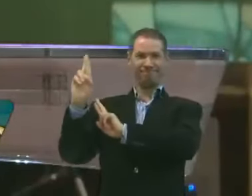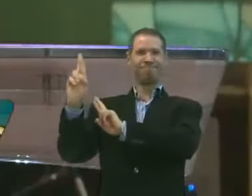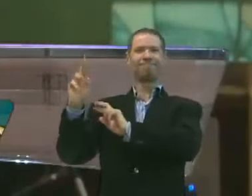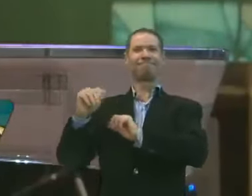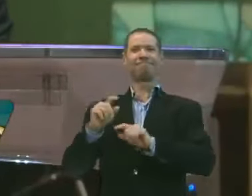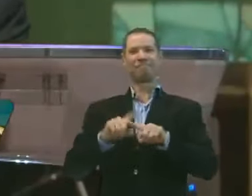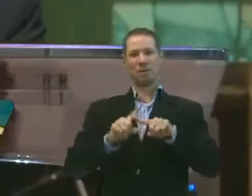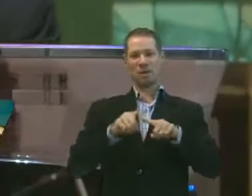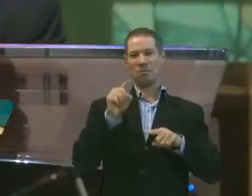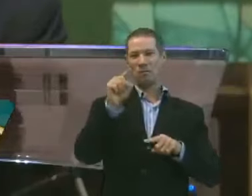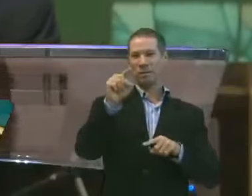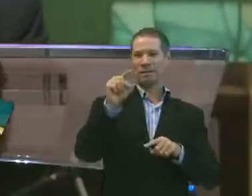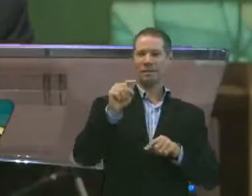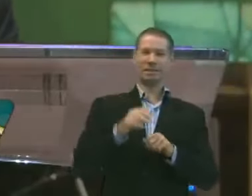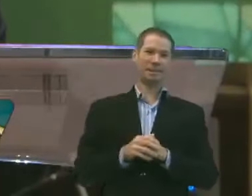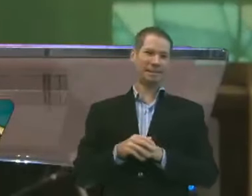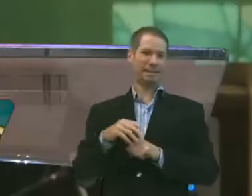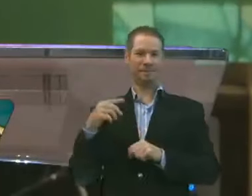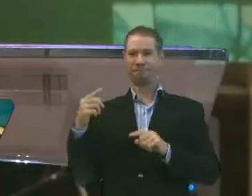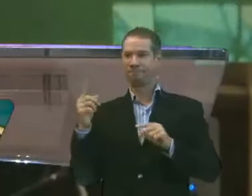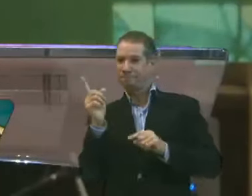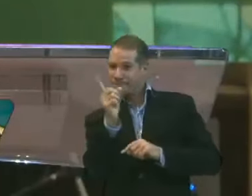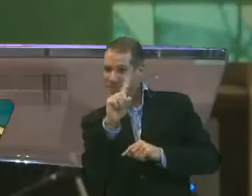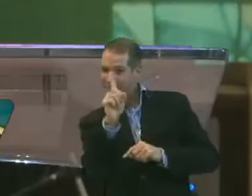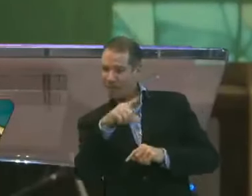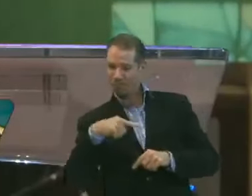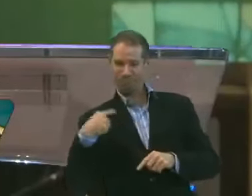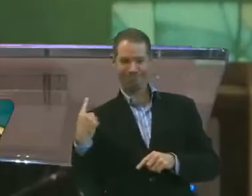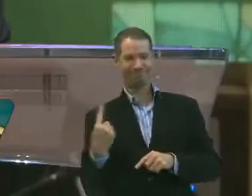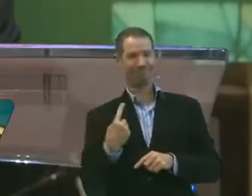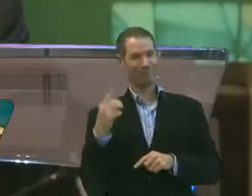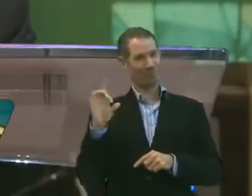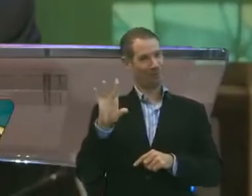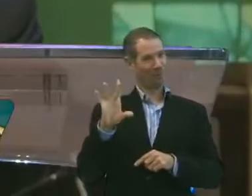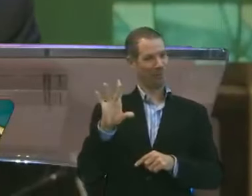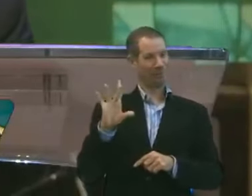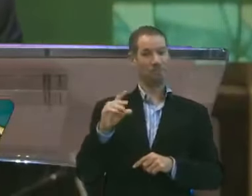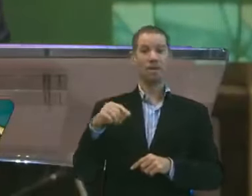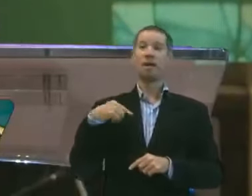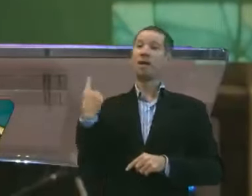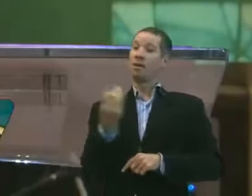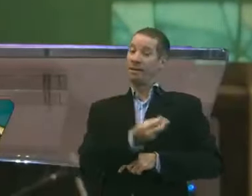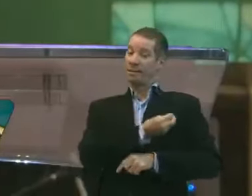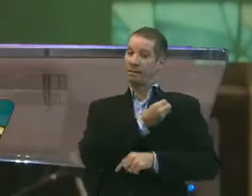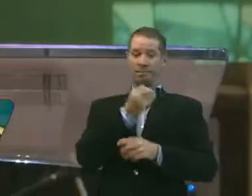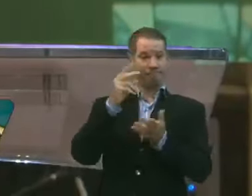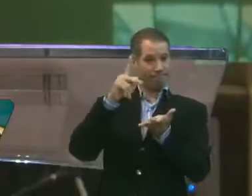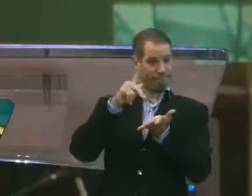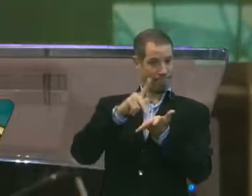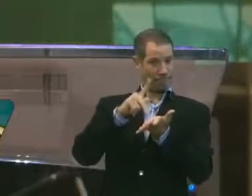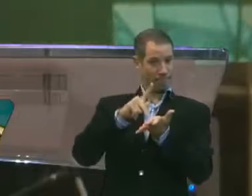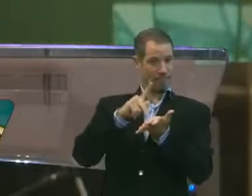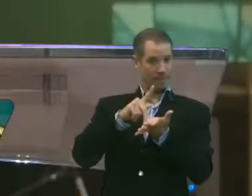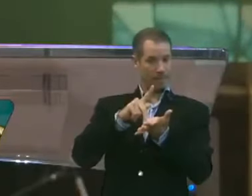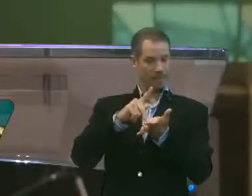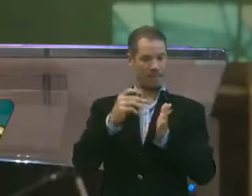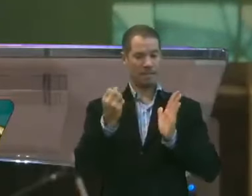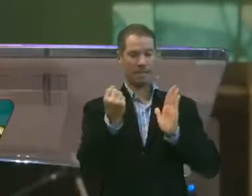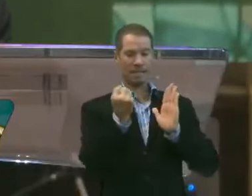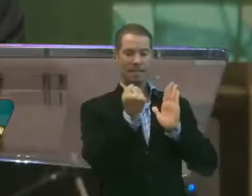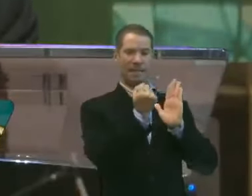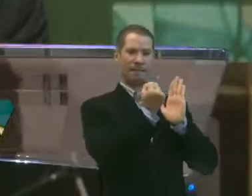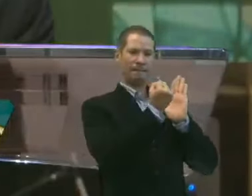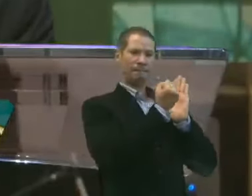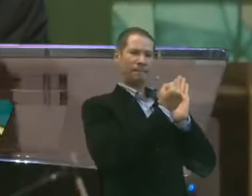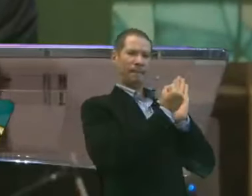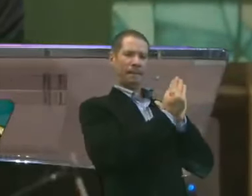Porque você não está sozinho. A nossa vida, na verdade, Ela é marcada por